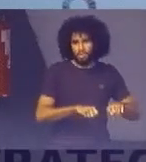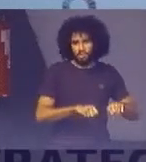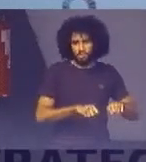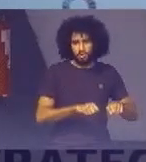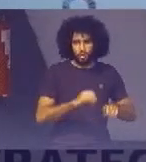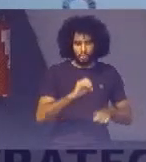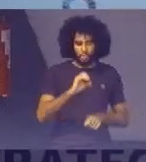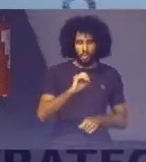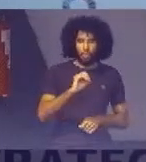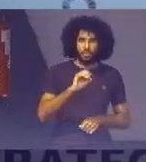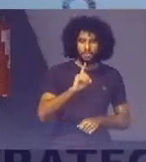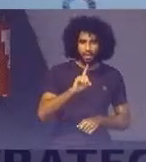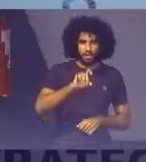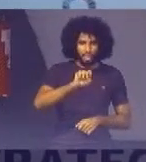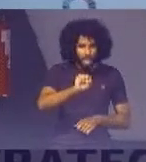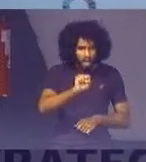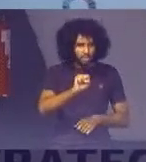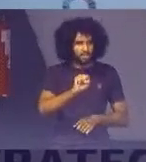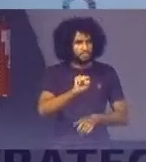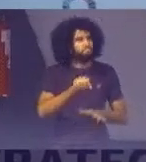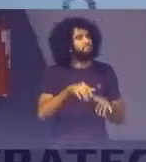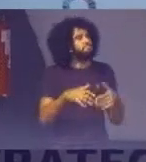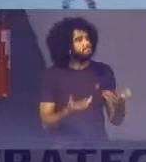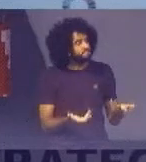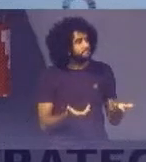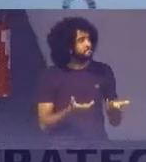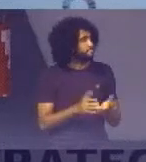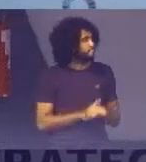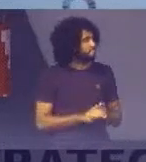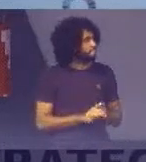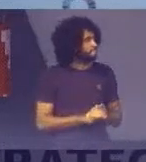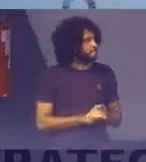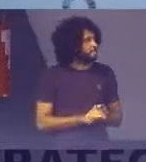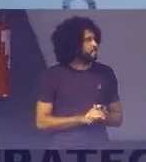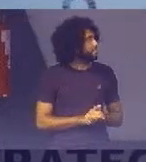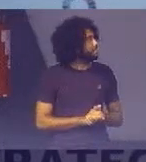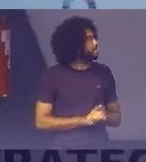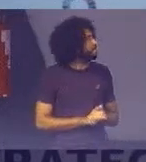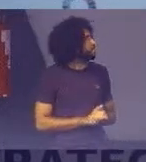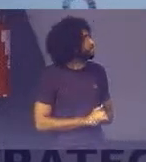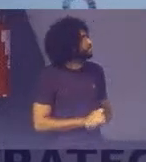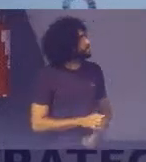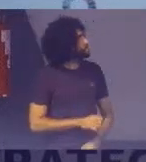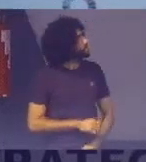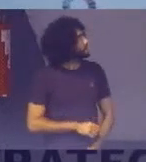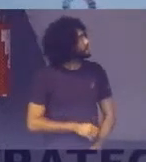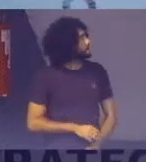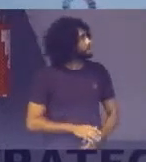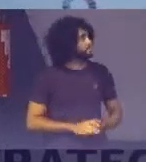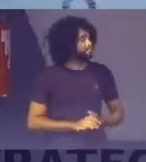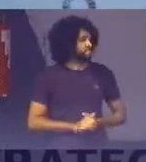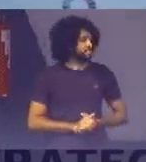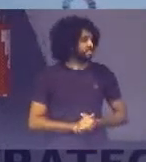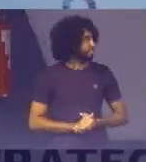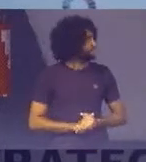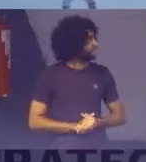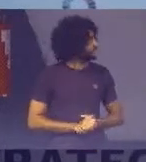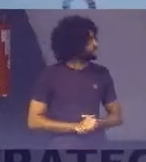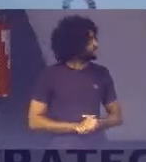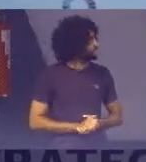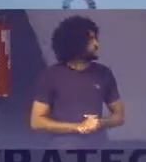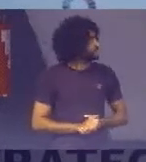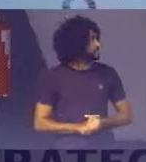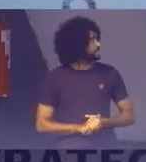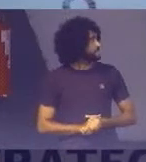perguntando De processo Perguntando só De boas práticas Porque isso aqui São boas práticas Maior parte Das boas práticas